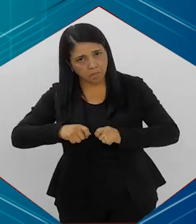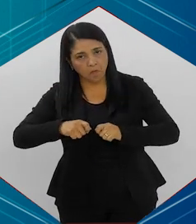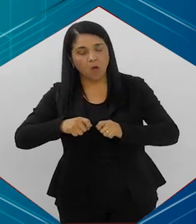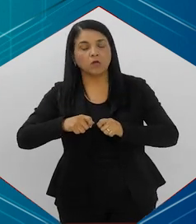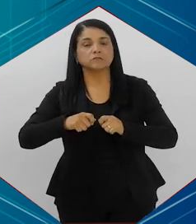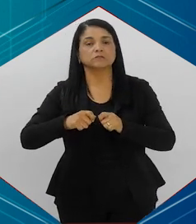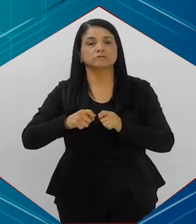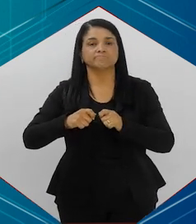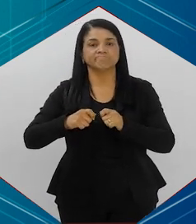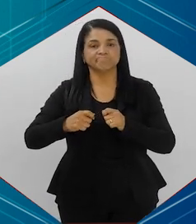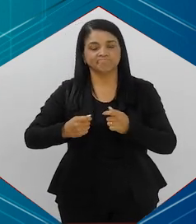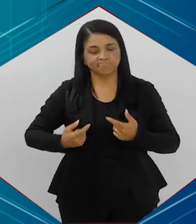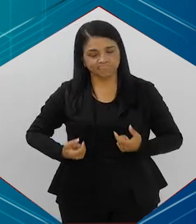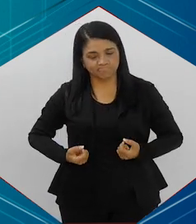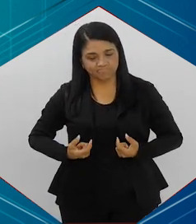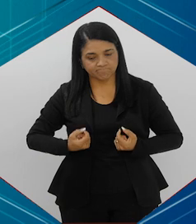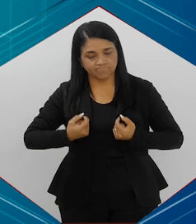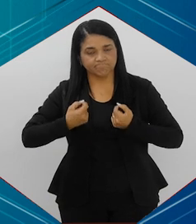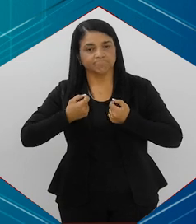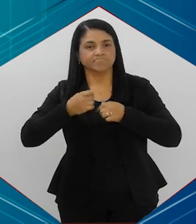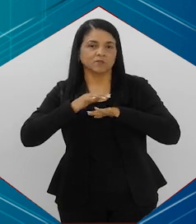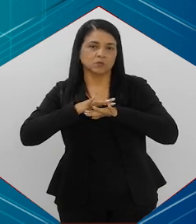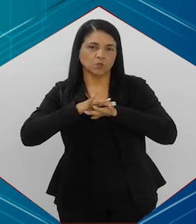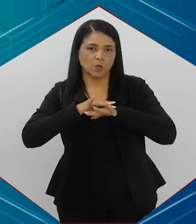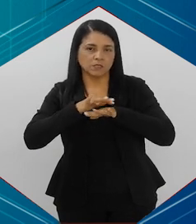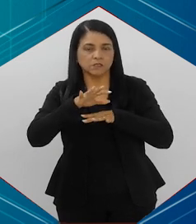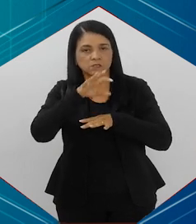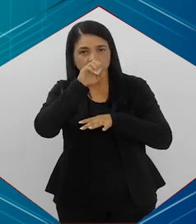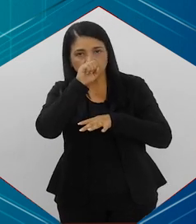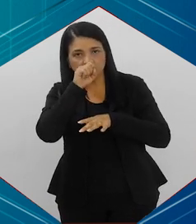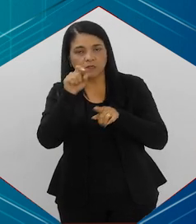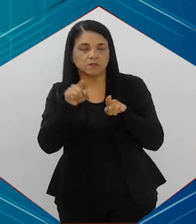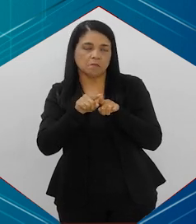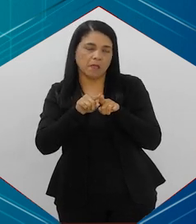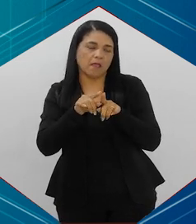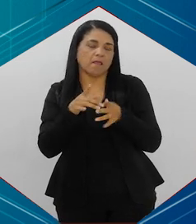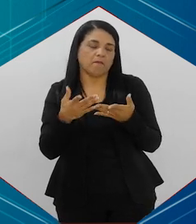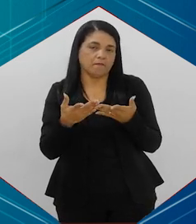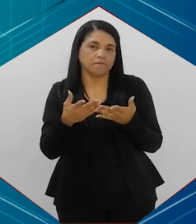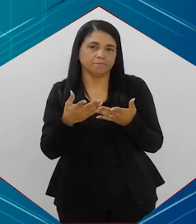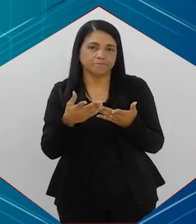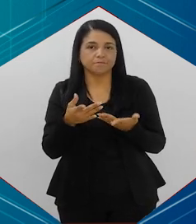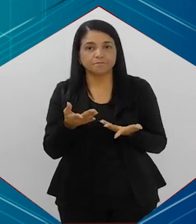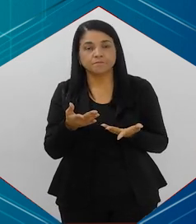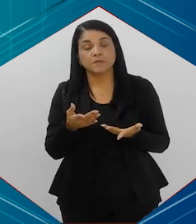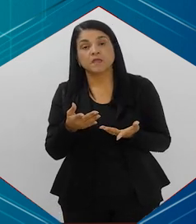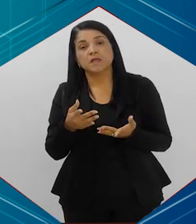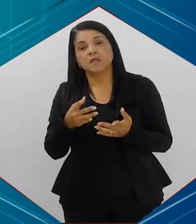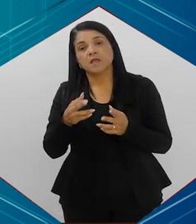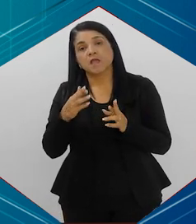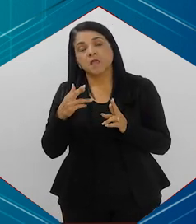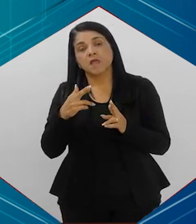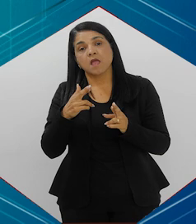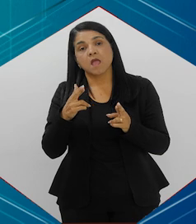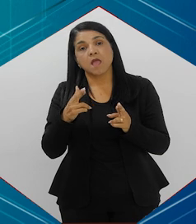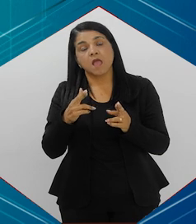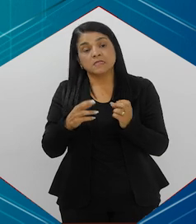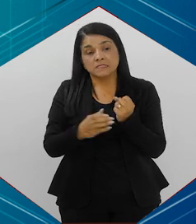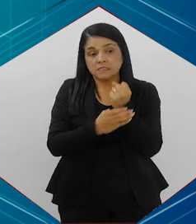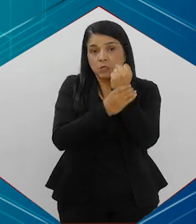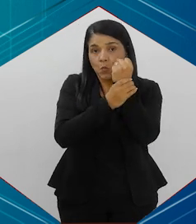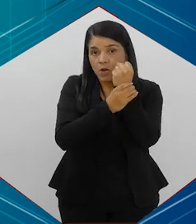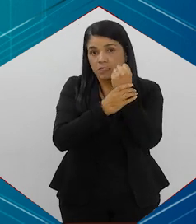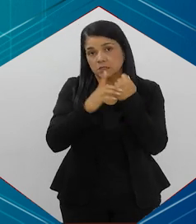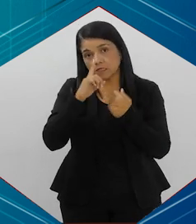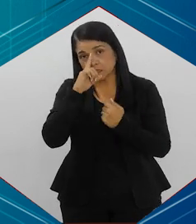desenvolver doenças respiratórias, assim como um câncer de pulmão, por exemplo. Com relação à segurança e risco, gente